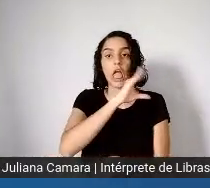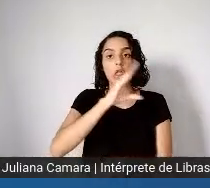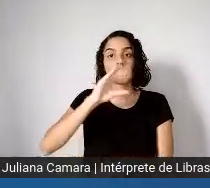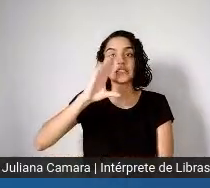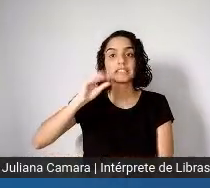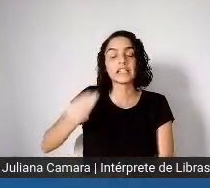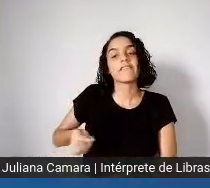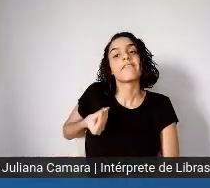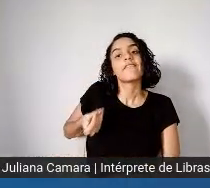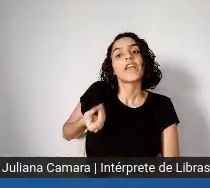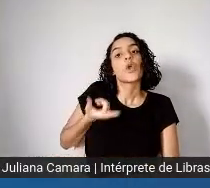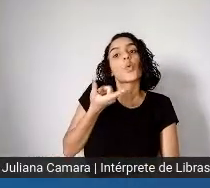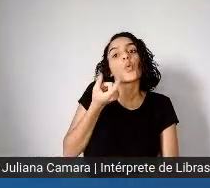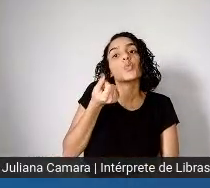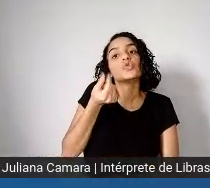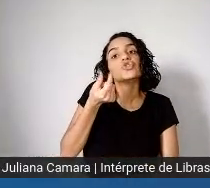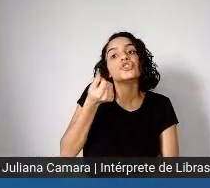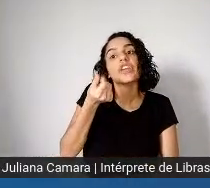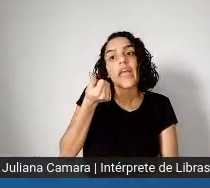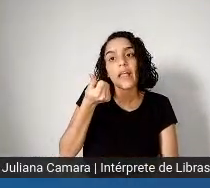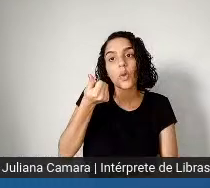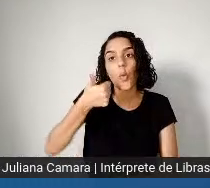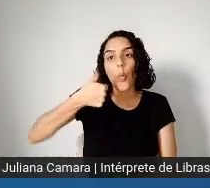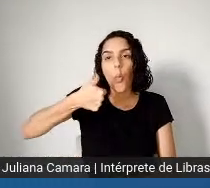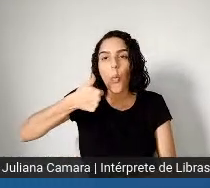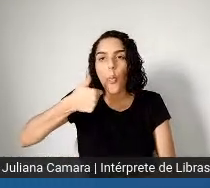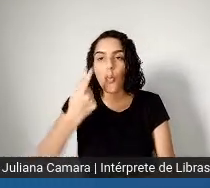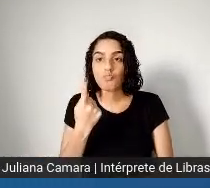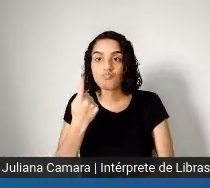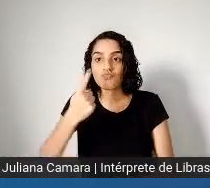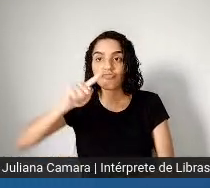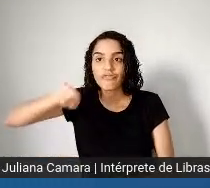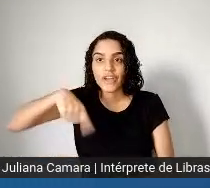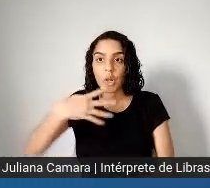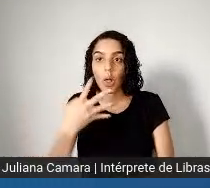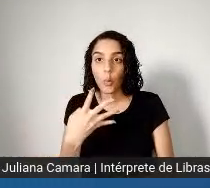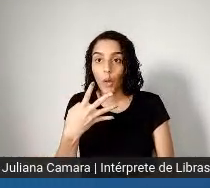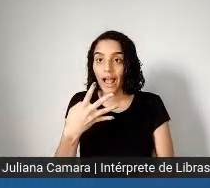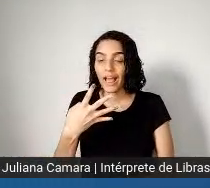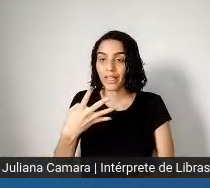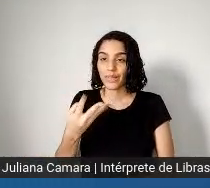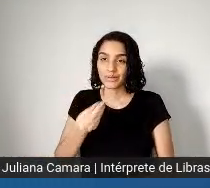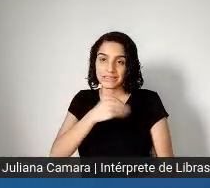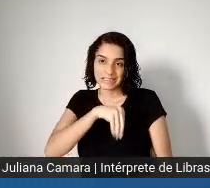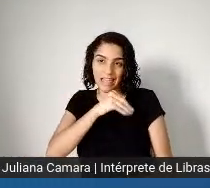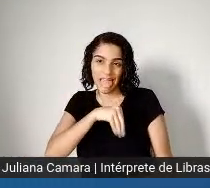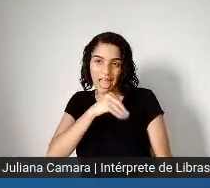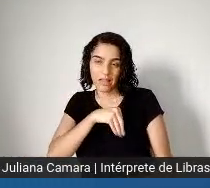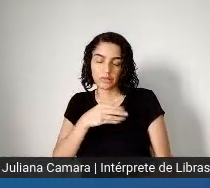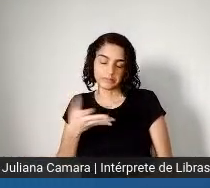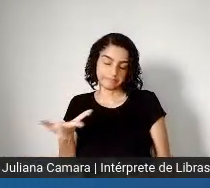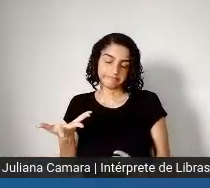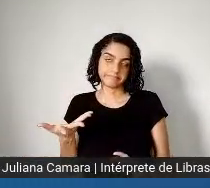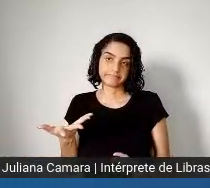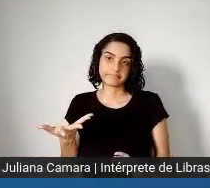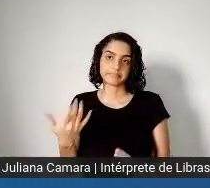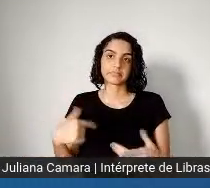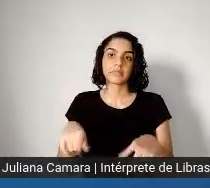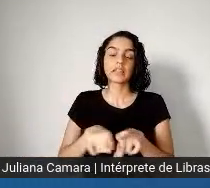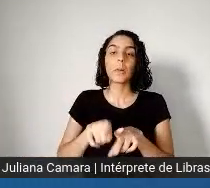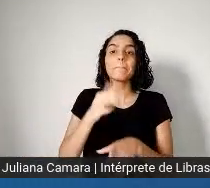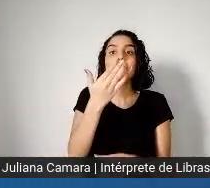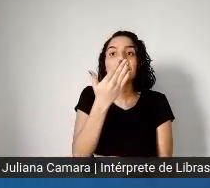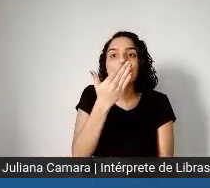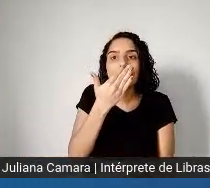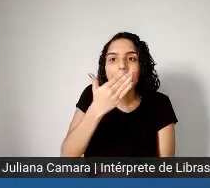1,4 salário mínimo. E 10 milhões vivendo em situação de pobreza. Ou seja, metade das crianças e